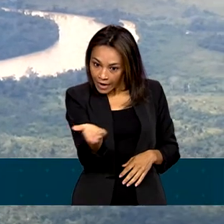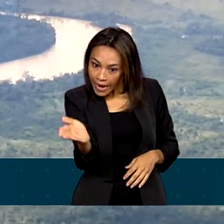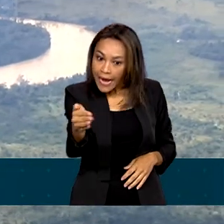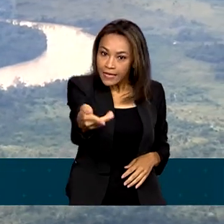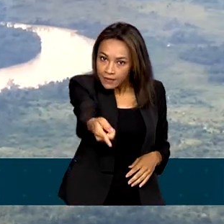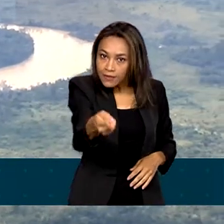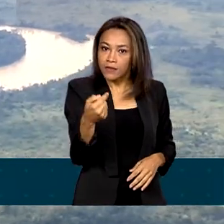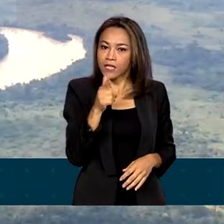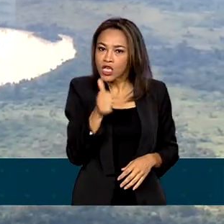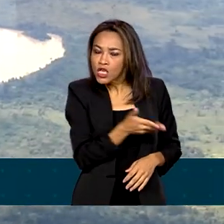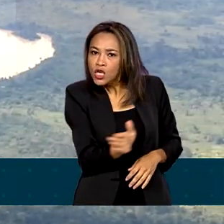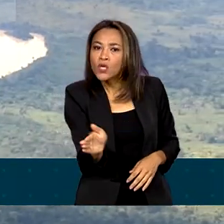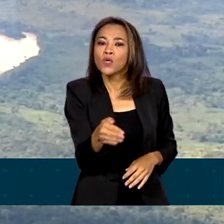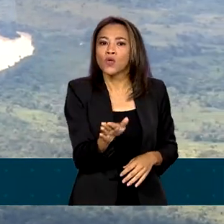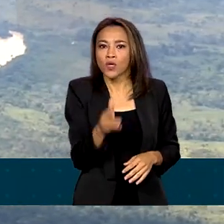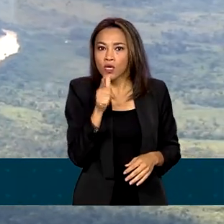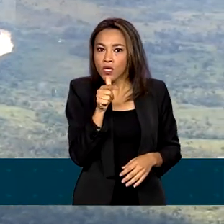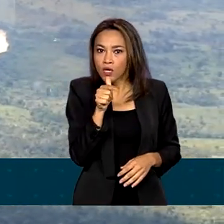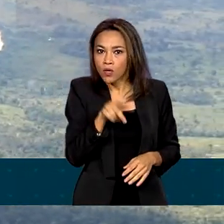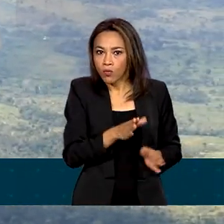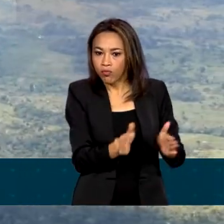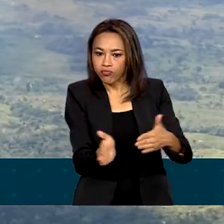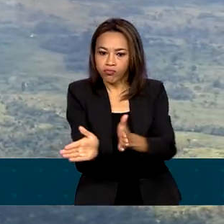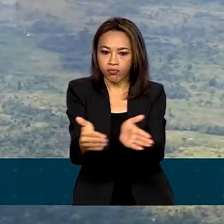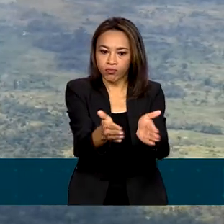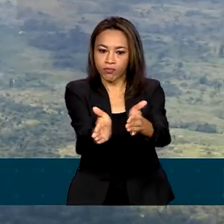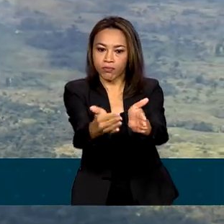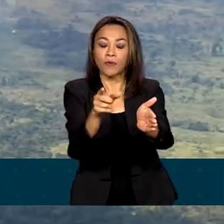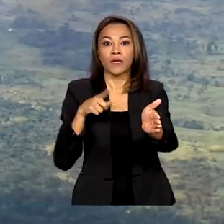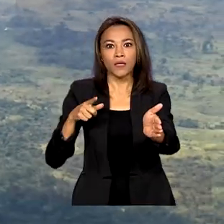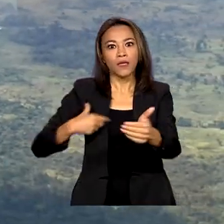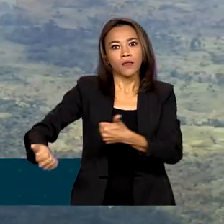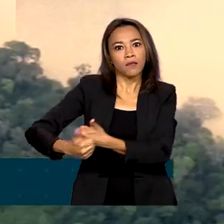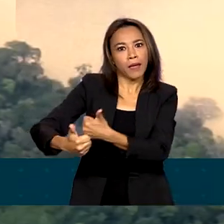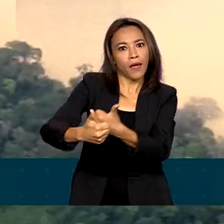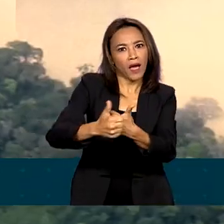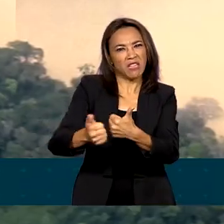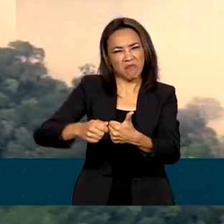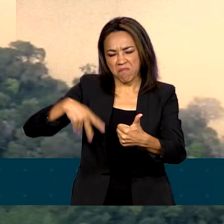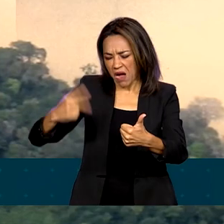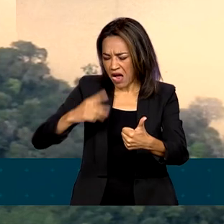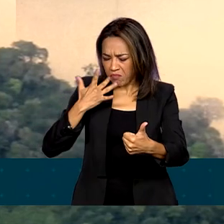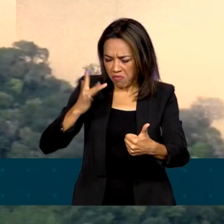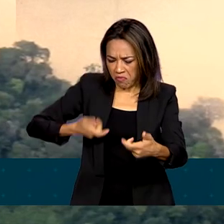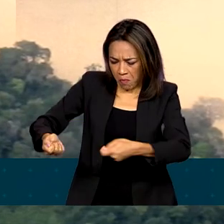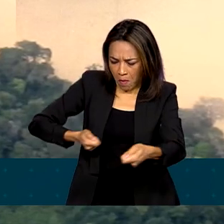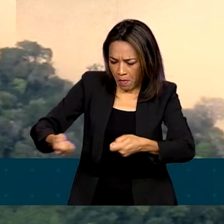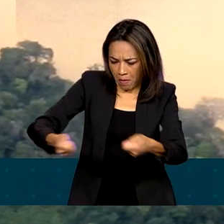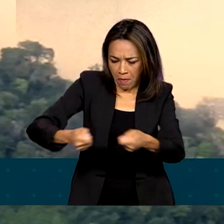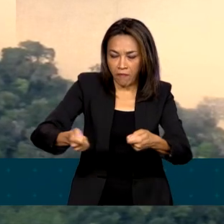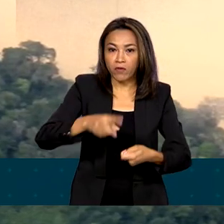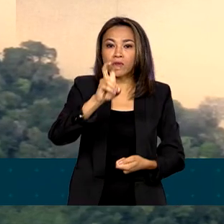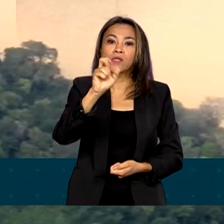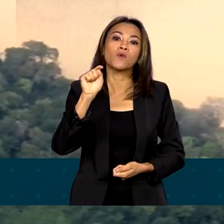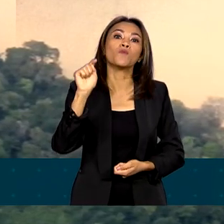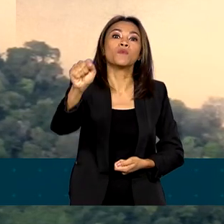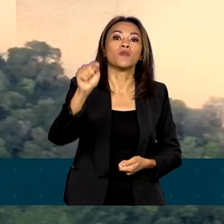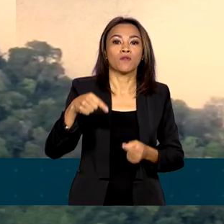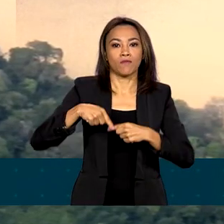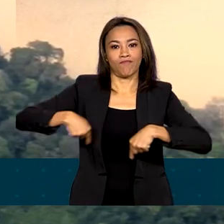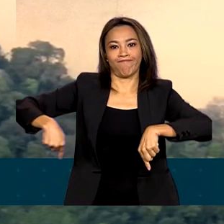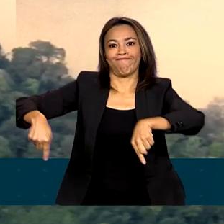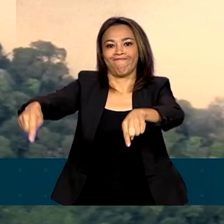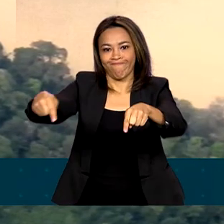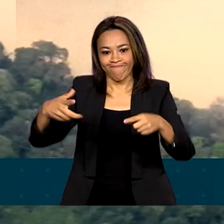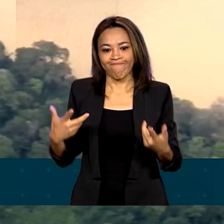nesse rio que os casos de garimpo na terra Yanomami se intensificaram, atingindo 5 mil hectares nos últimos 4